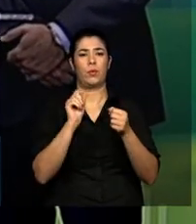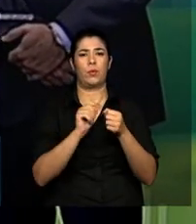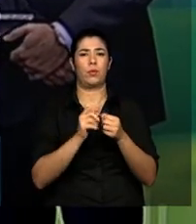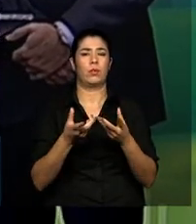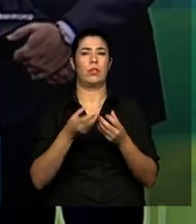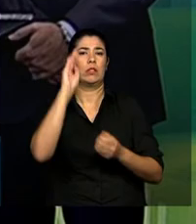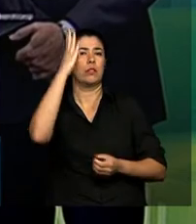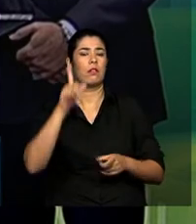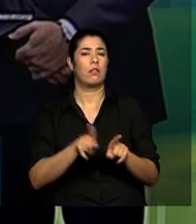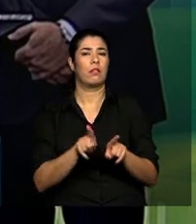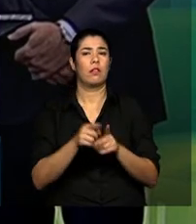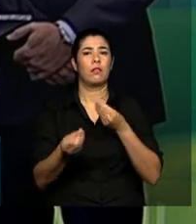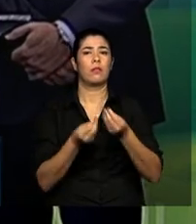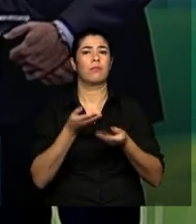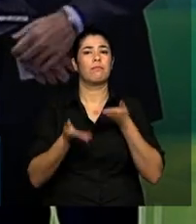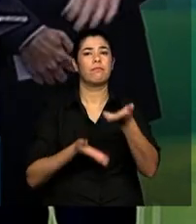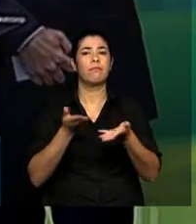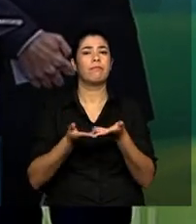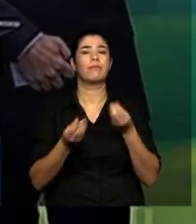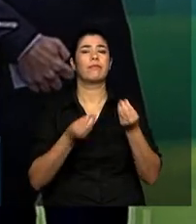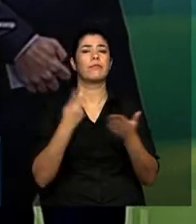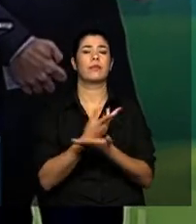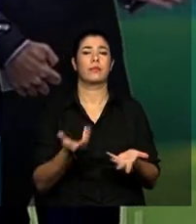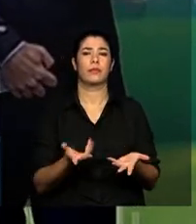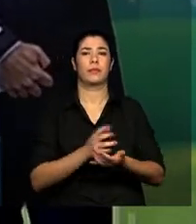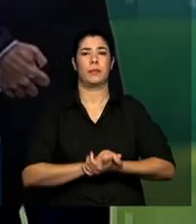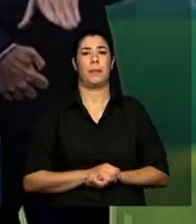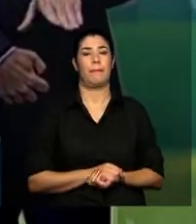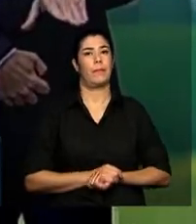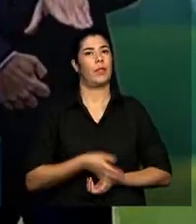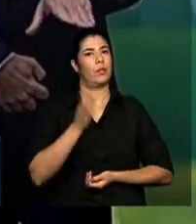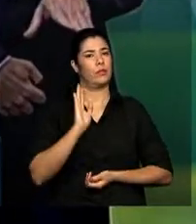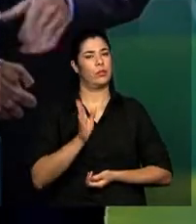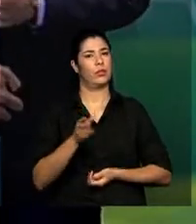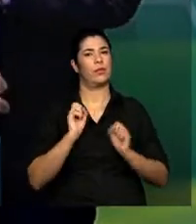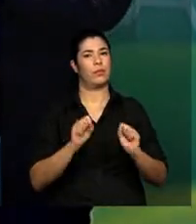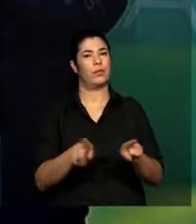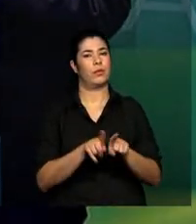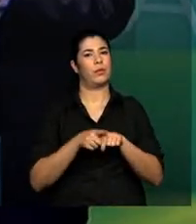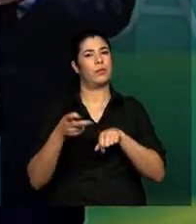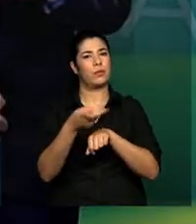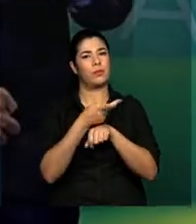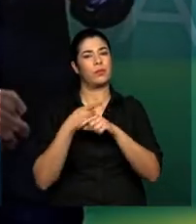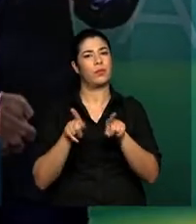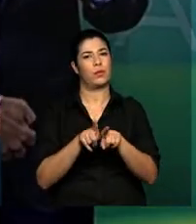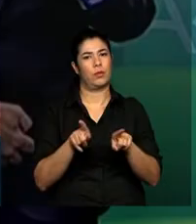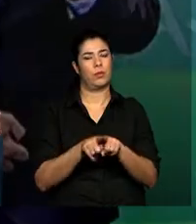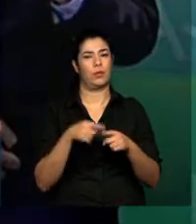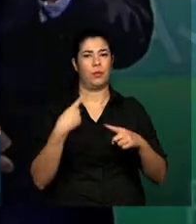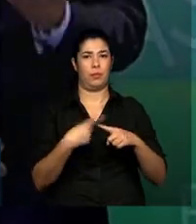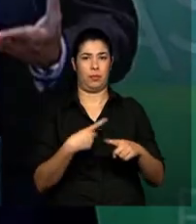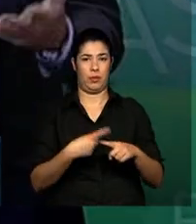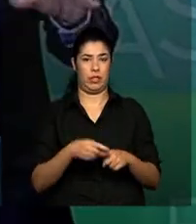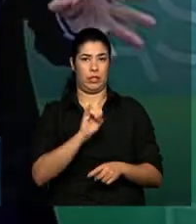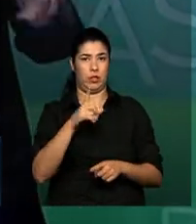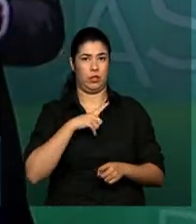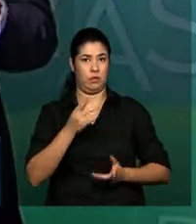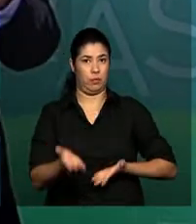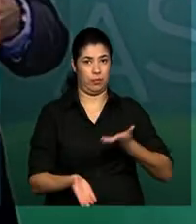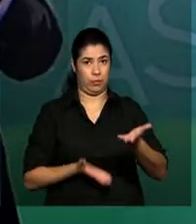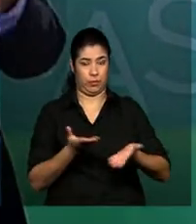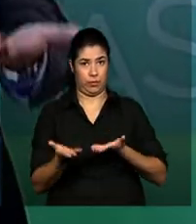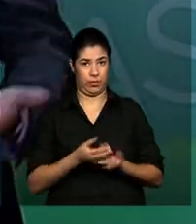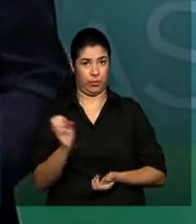e aí ela já vai ser atendida dessa forma? Ela não só já pode, como deve procurar. Mas a ser atendida a partir